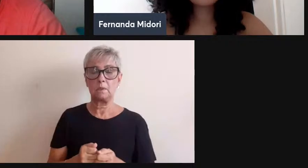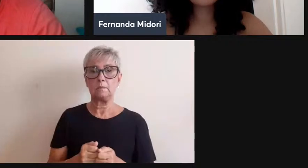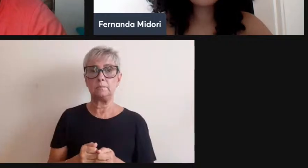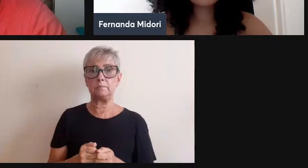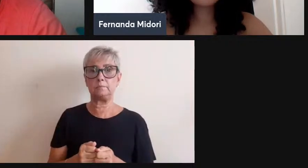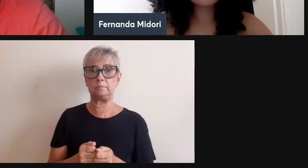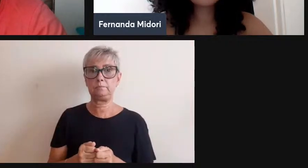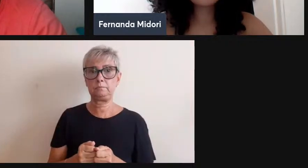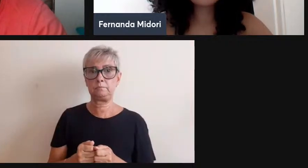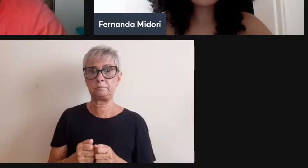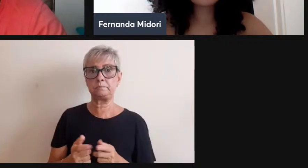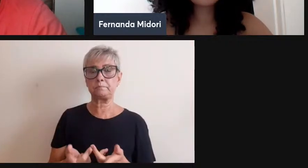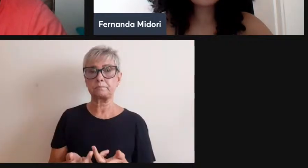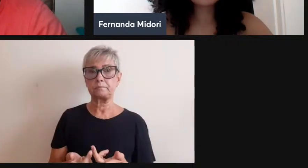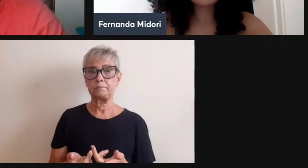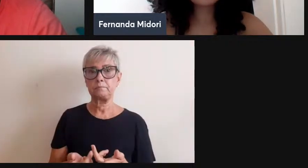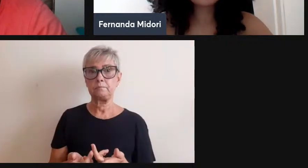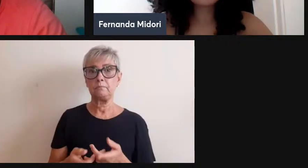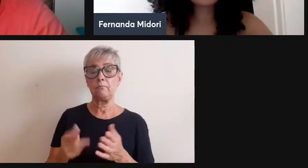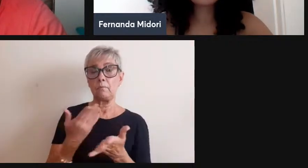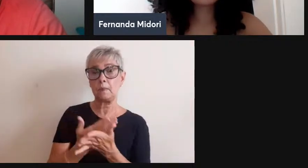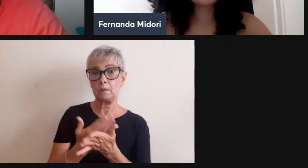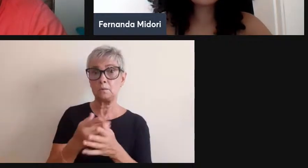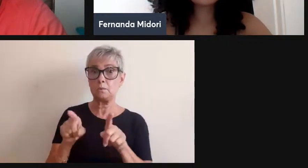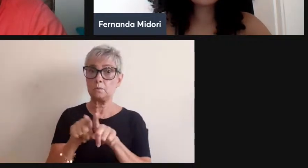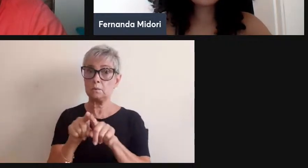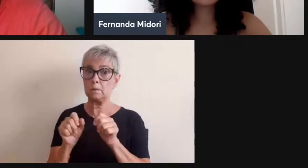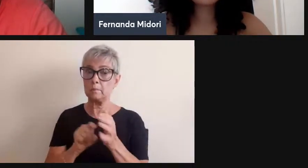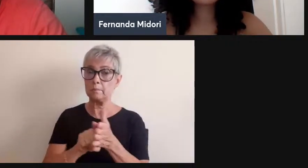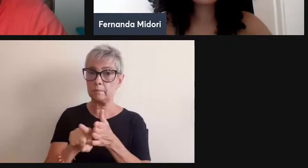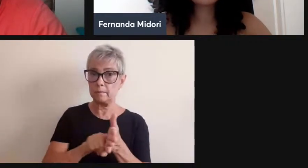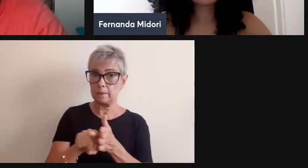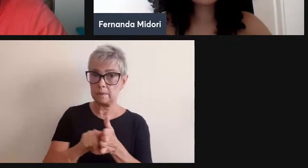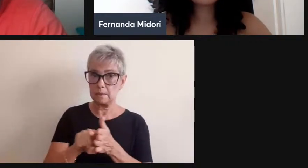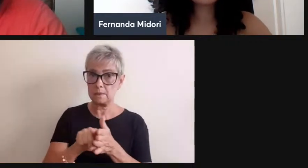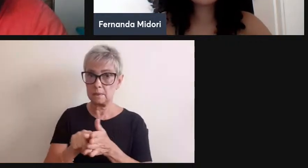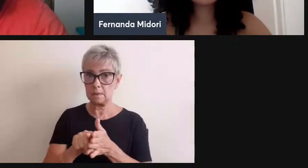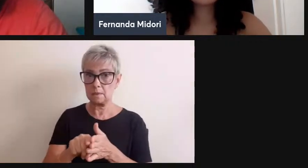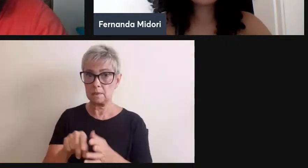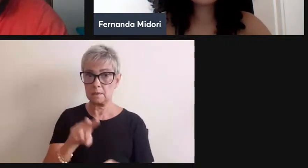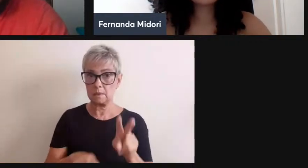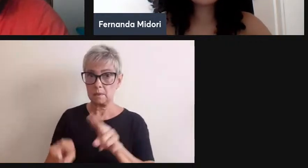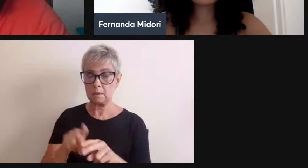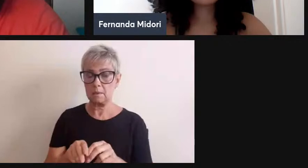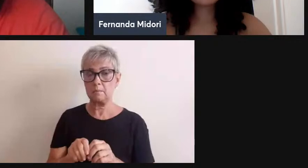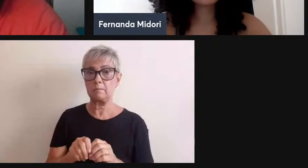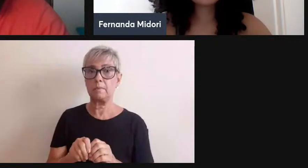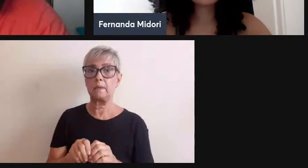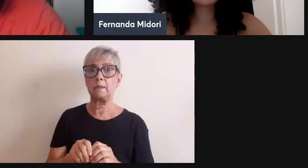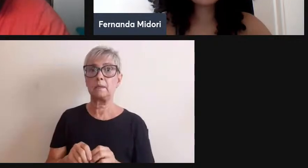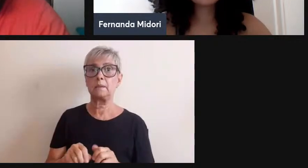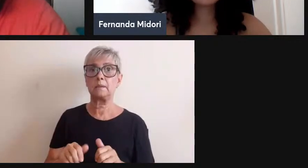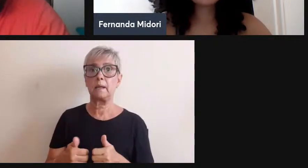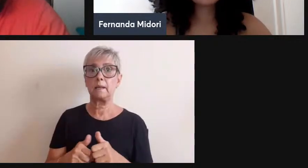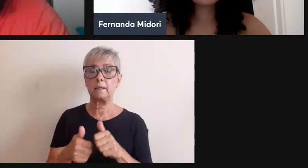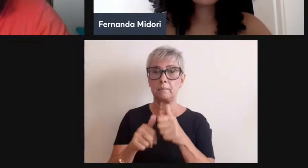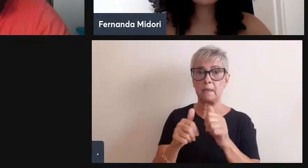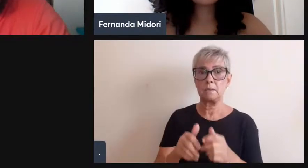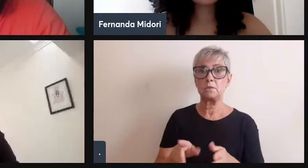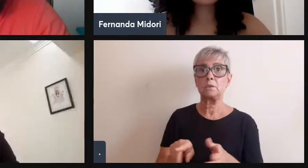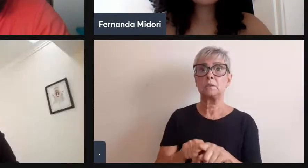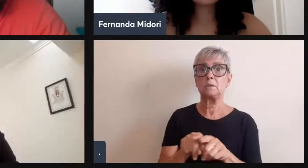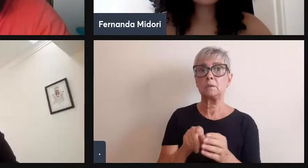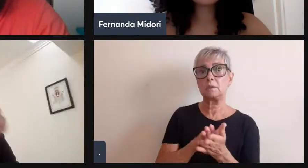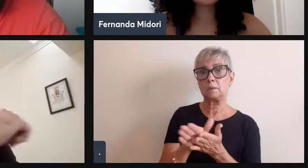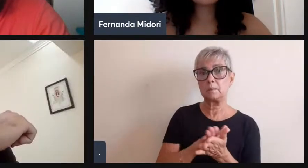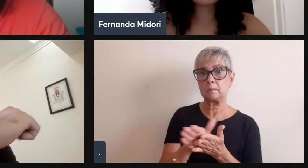PesquisoEMOS, Estudo em Pesquisoanálise e da Imagem e Variações. Então, chamar aqui para a gente